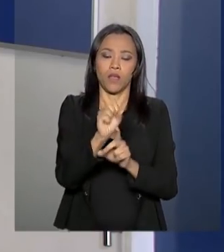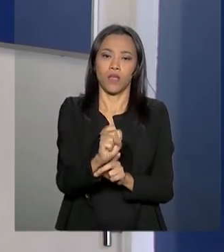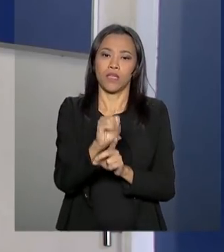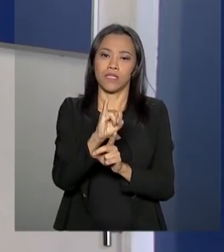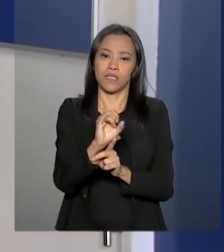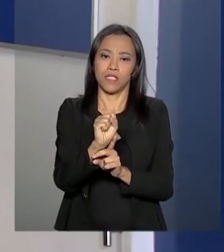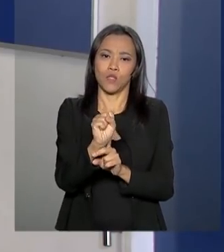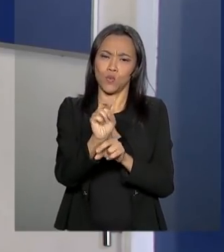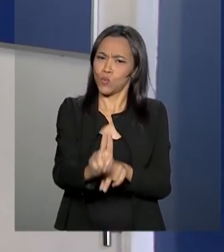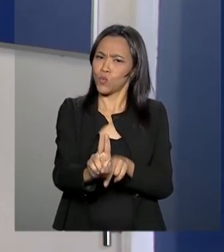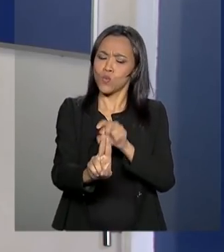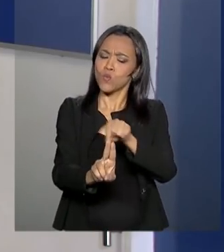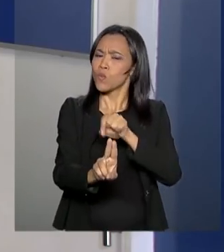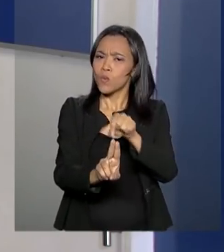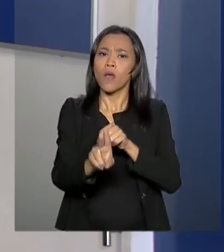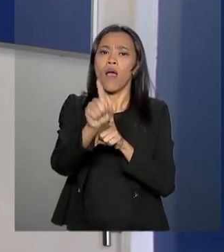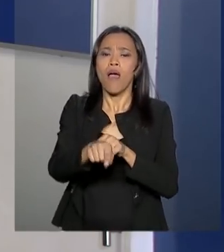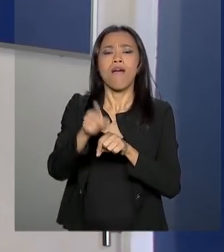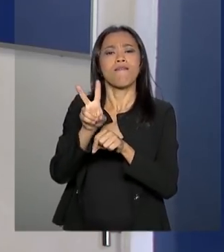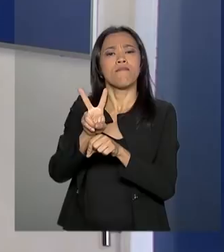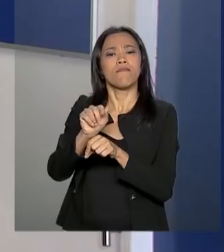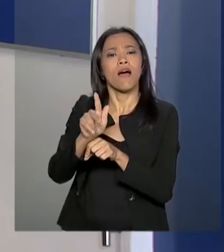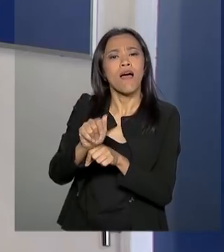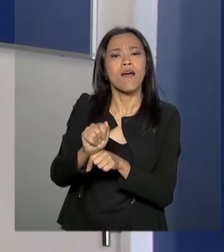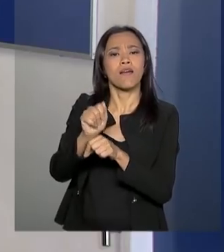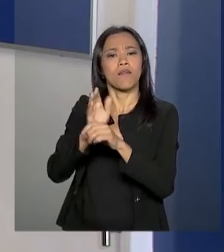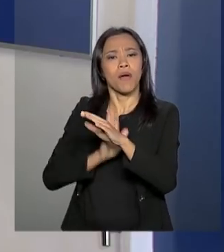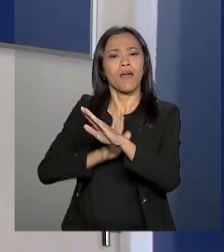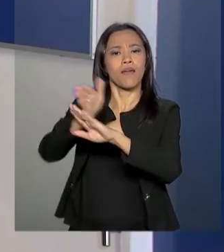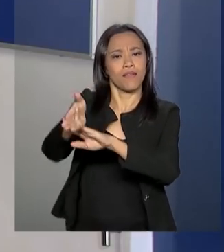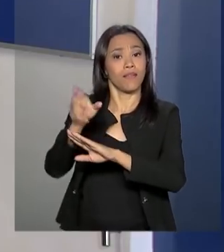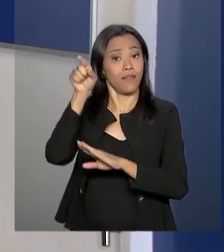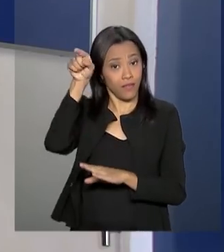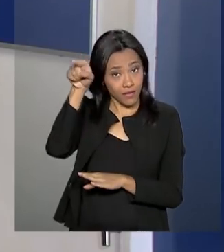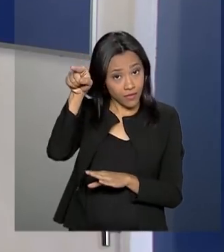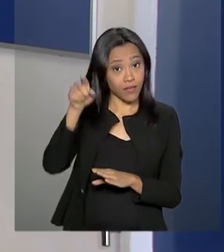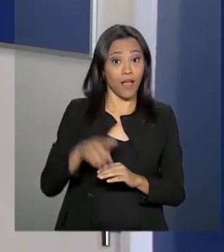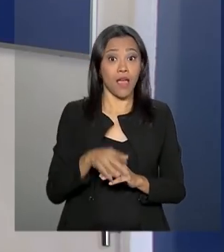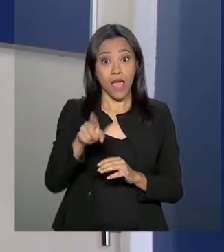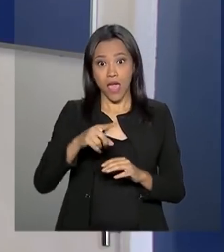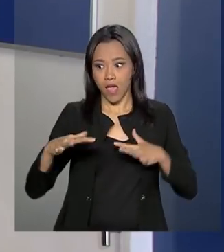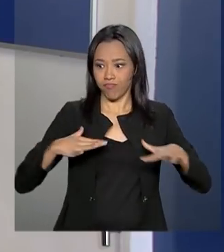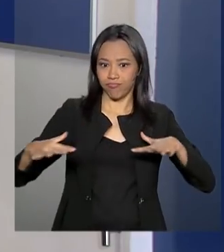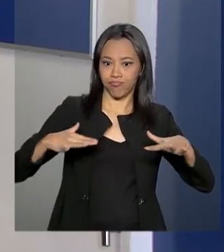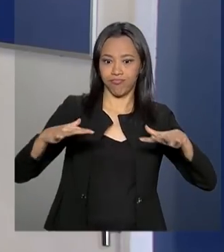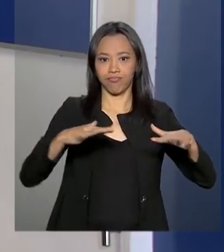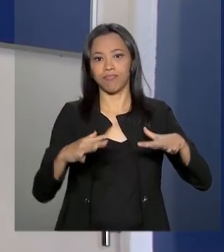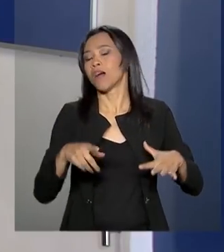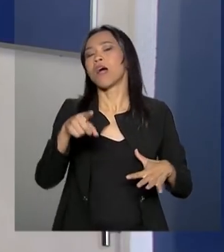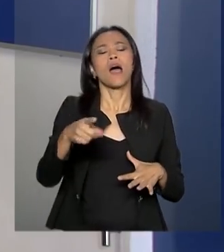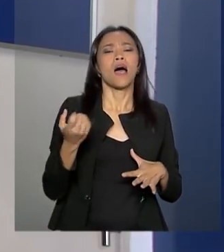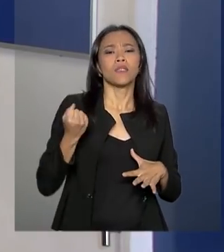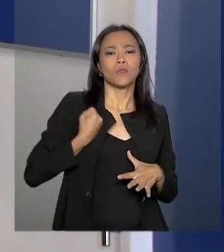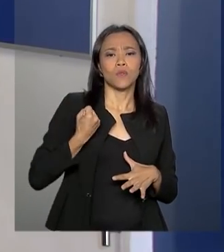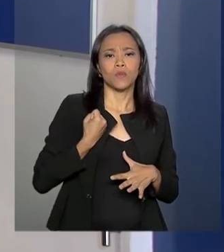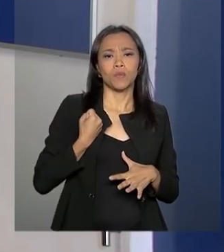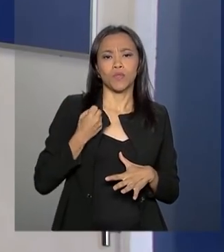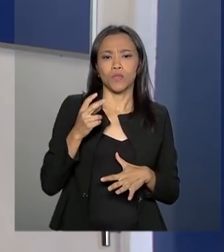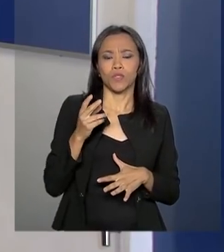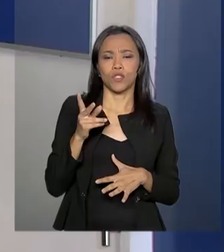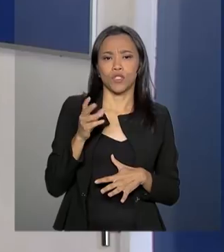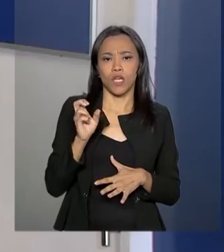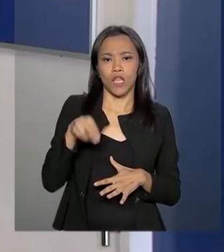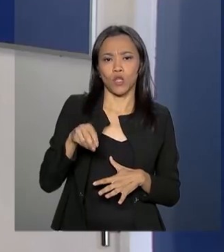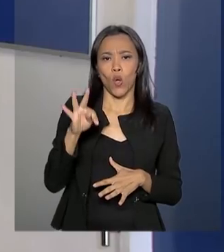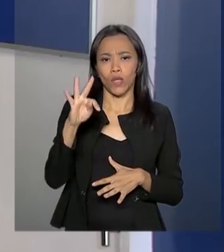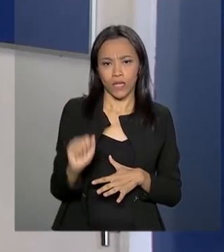o SISU, para as vagas do segundo semestre. O sistema é dinâmico. As notas de corte são atualizadas